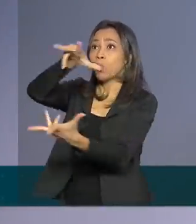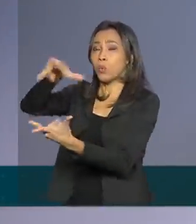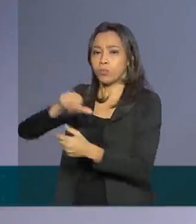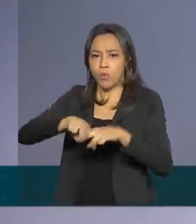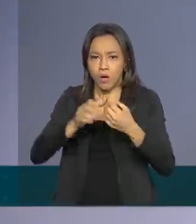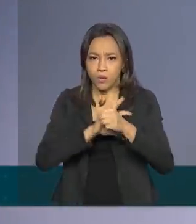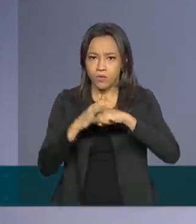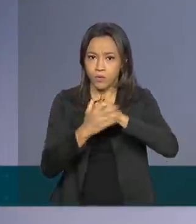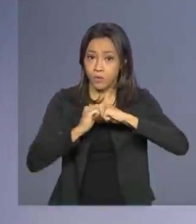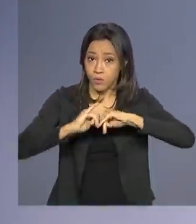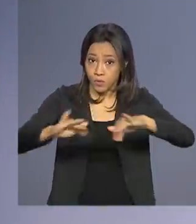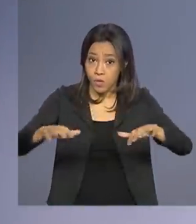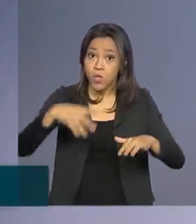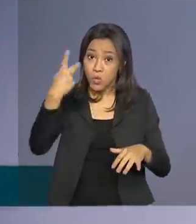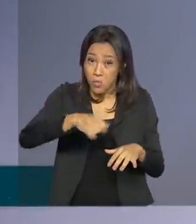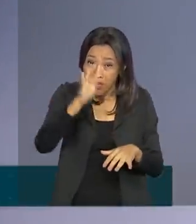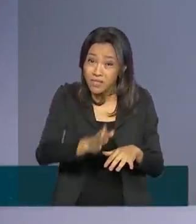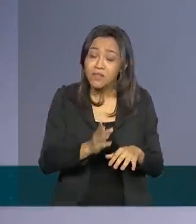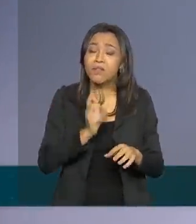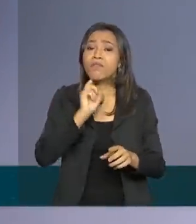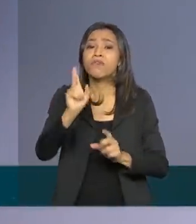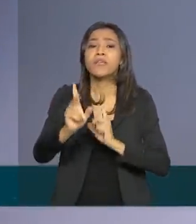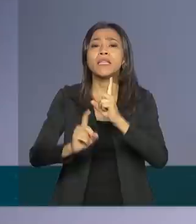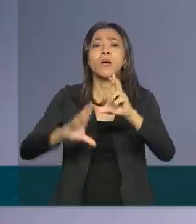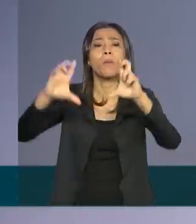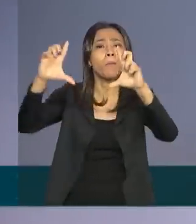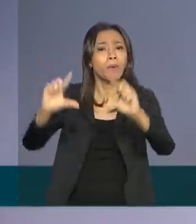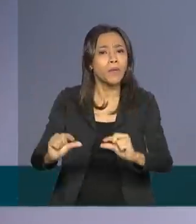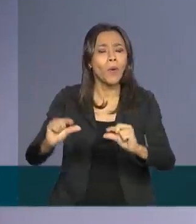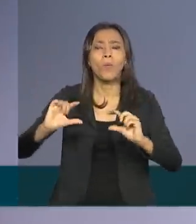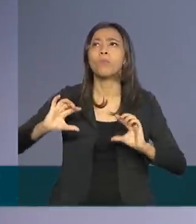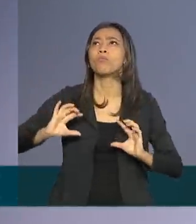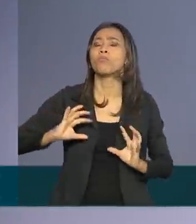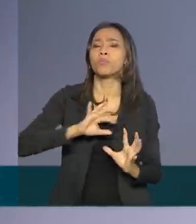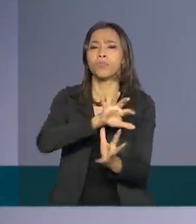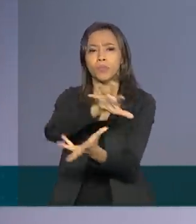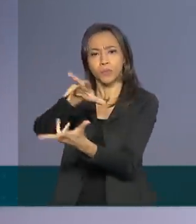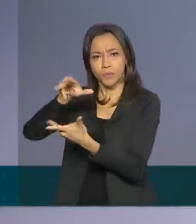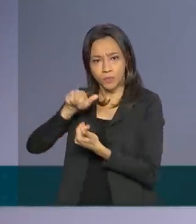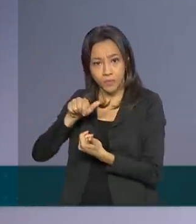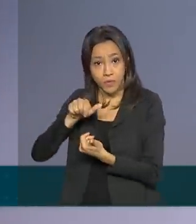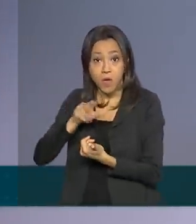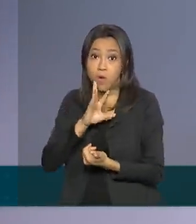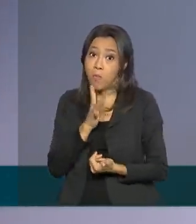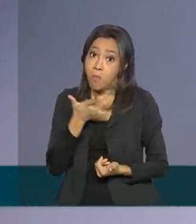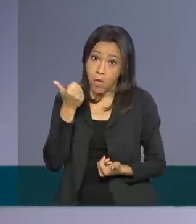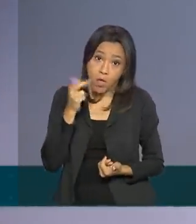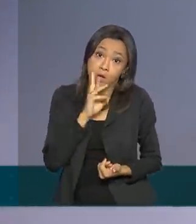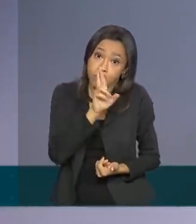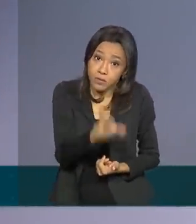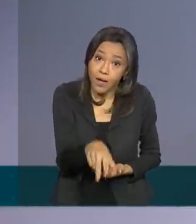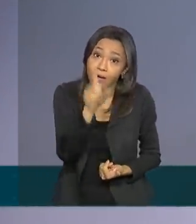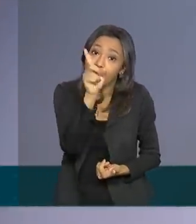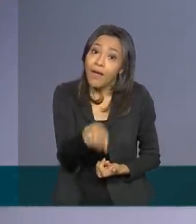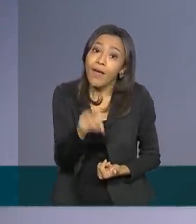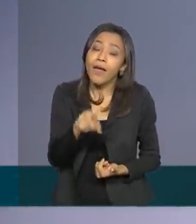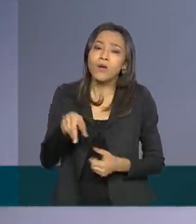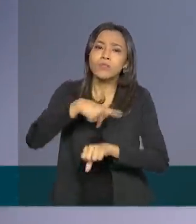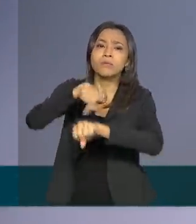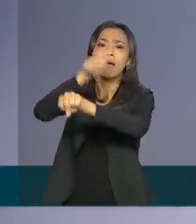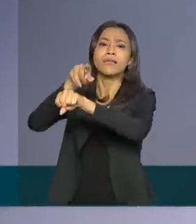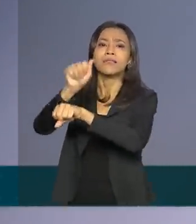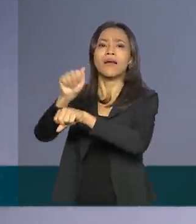passasse a vender menos para praticamente todo o mundo. O melhor resultado ficou com os países da Ásia, com